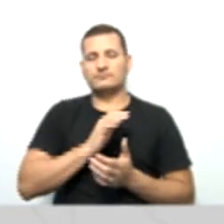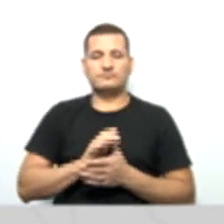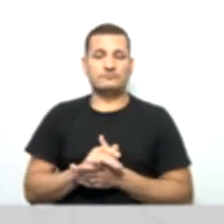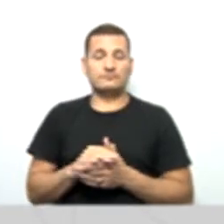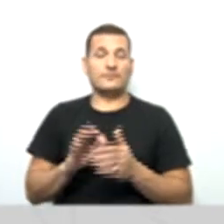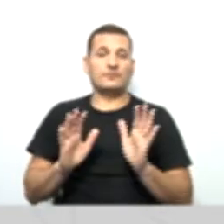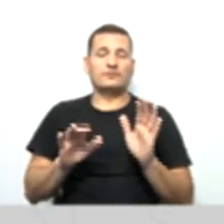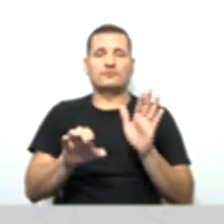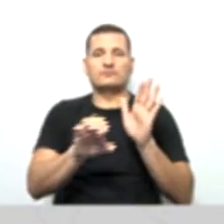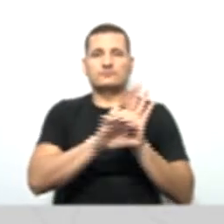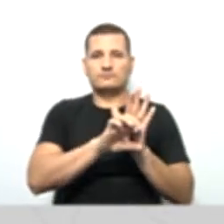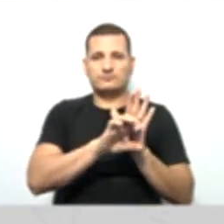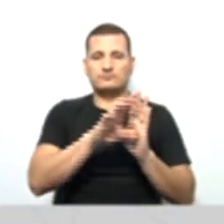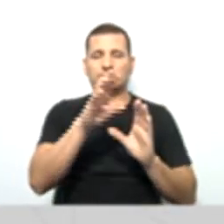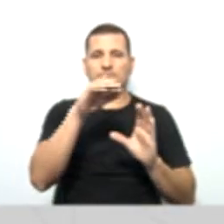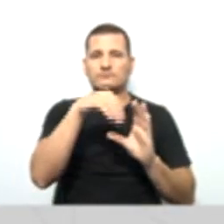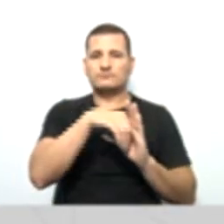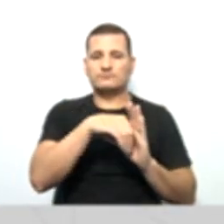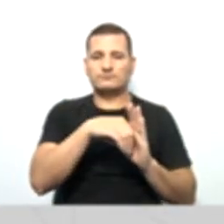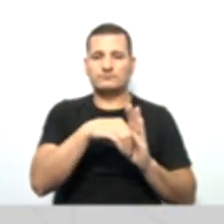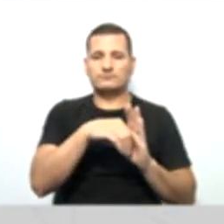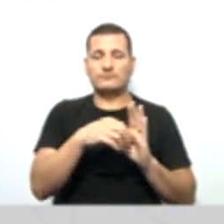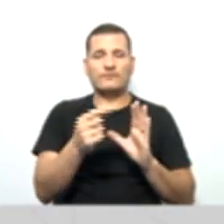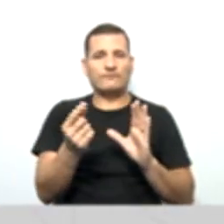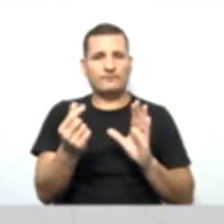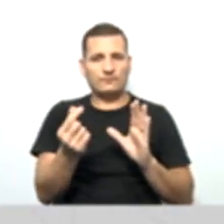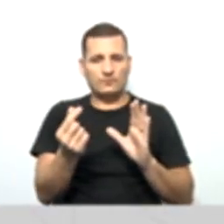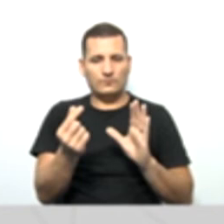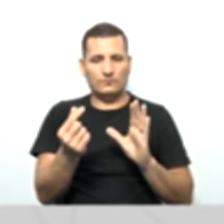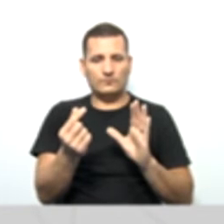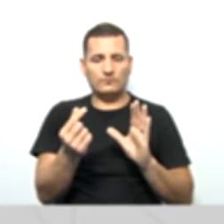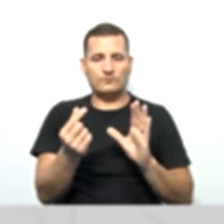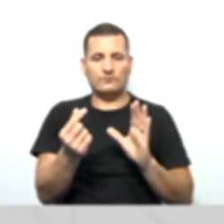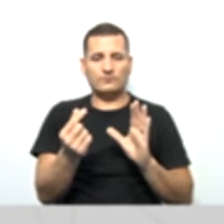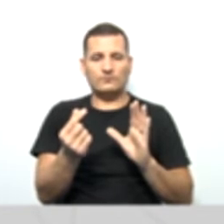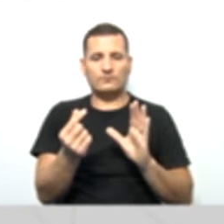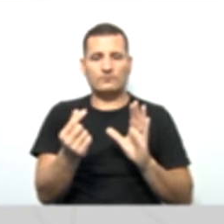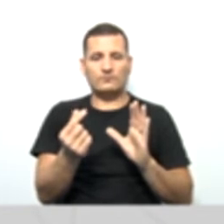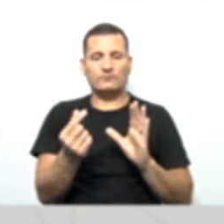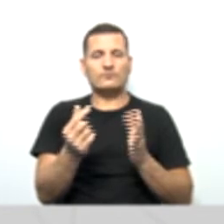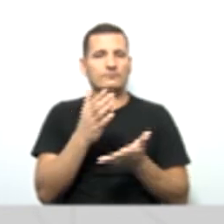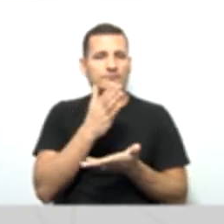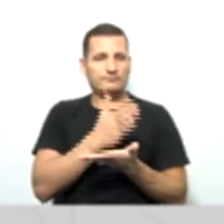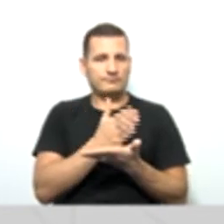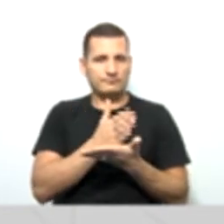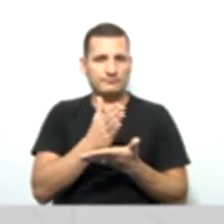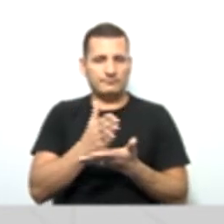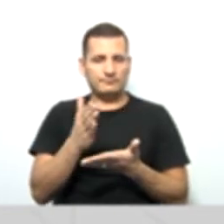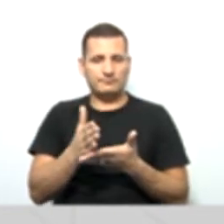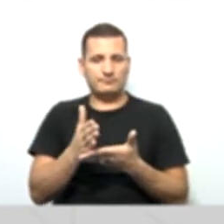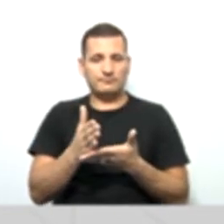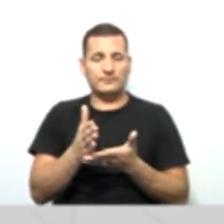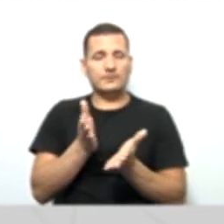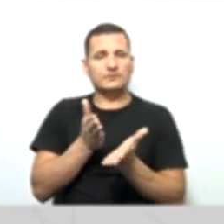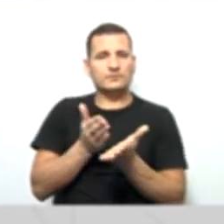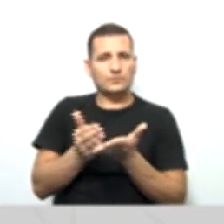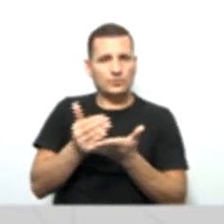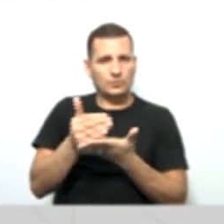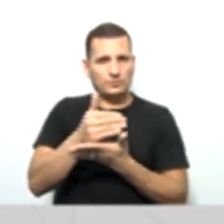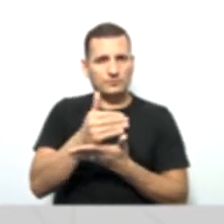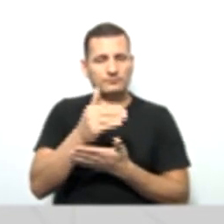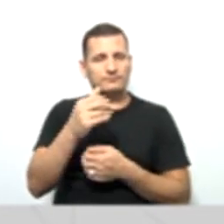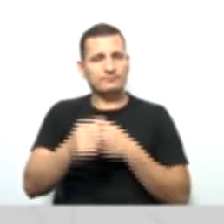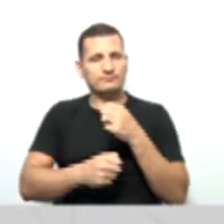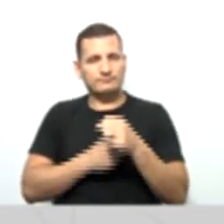no estatuto, bem como o valor capitalizado proveniente das parcelas das sobras anuais.